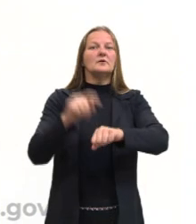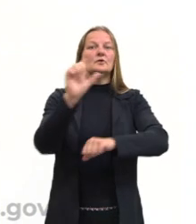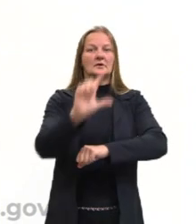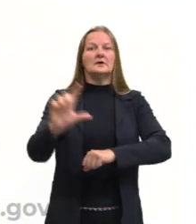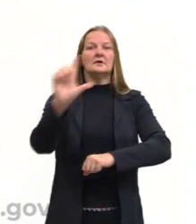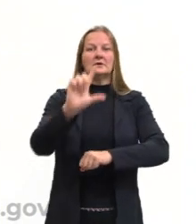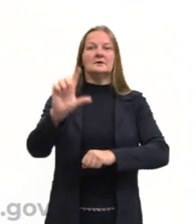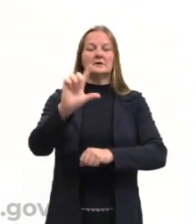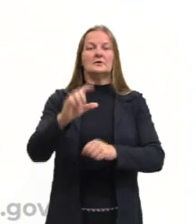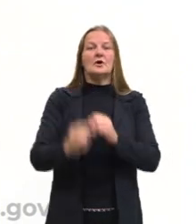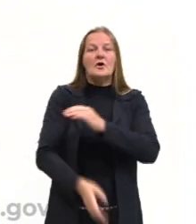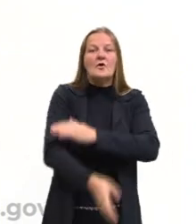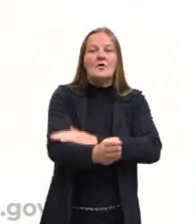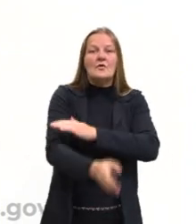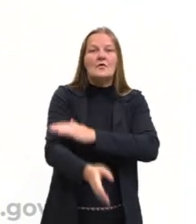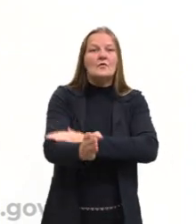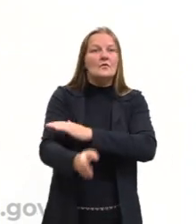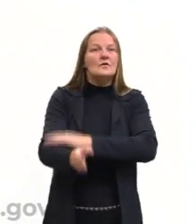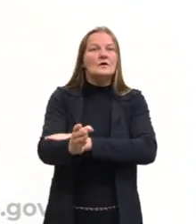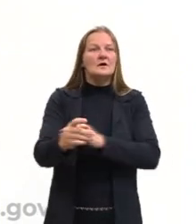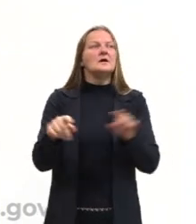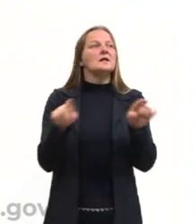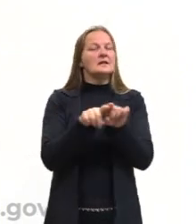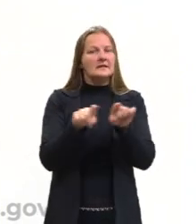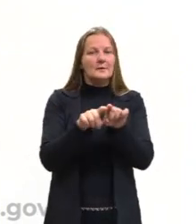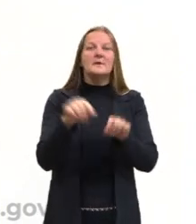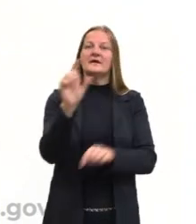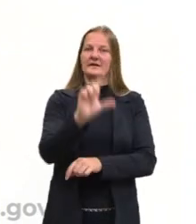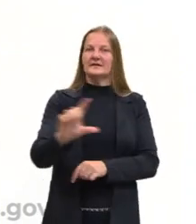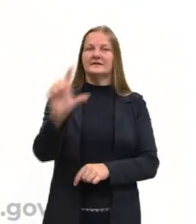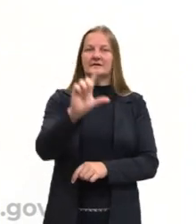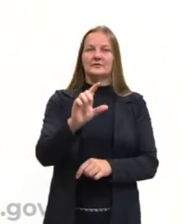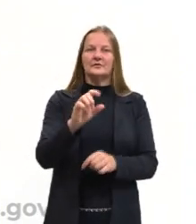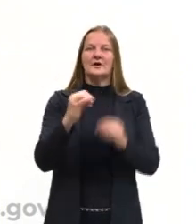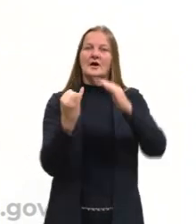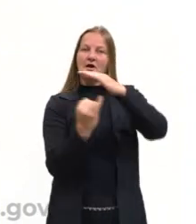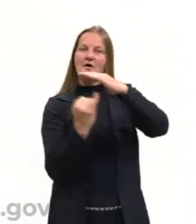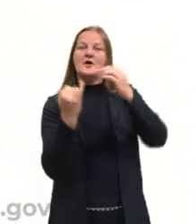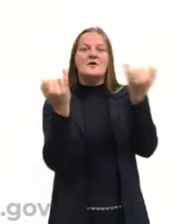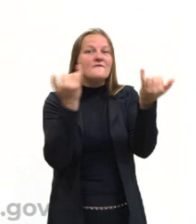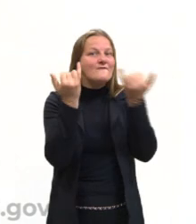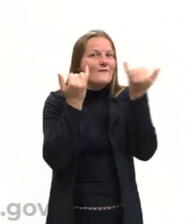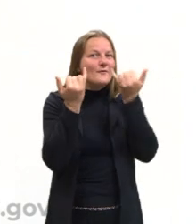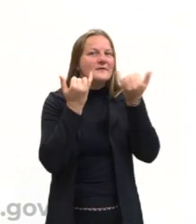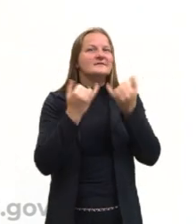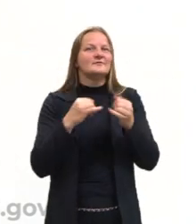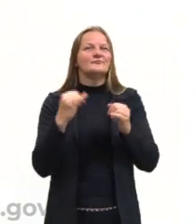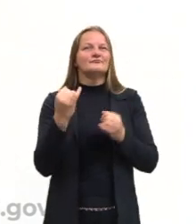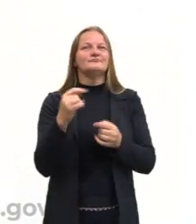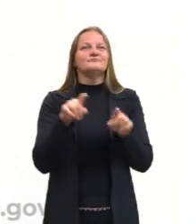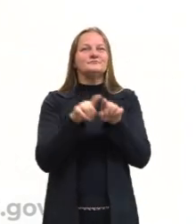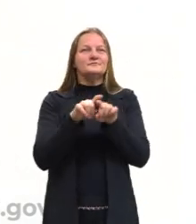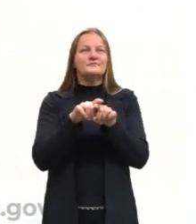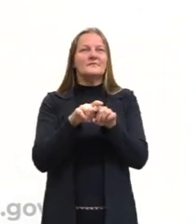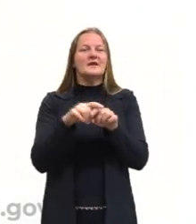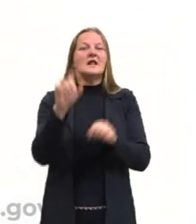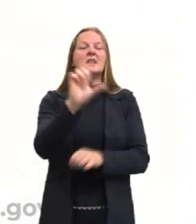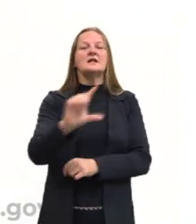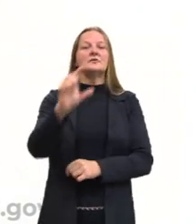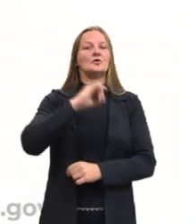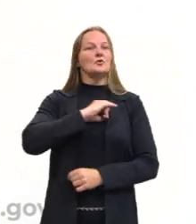a literatura dos viajantes, também podemos chamar de literatura informativa, e temos a literatura